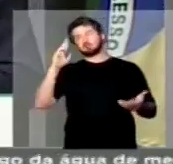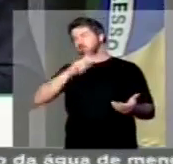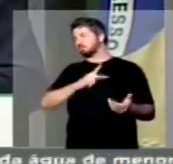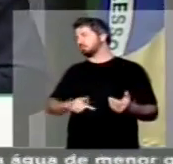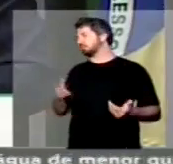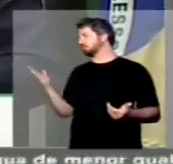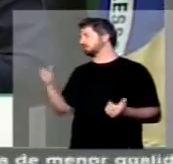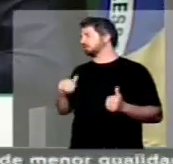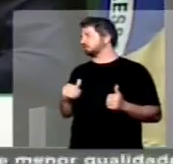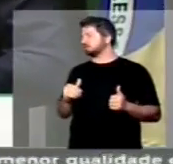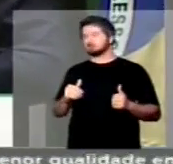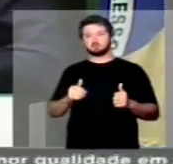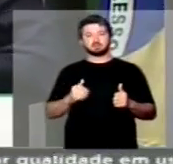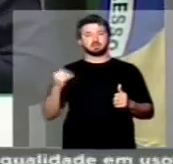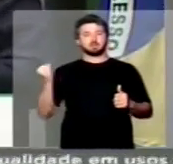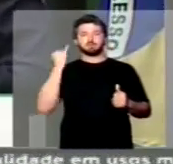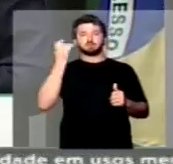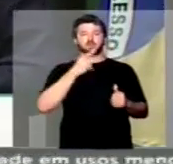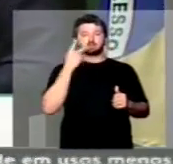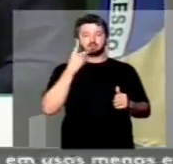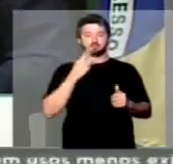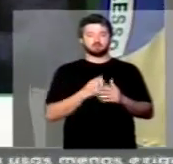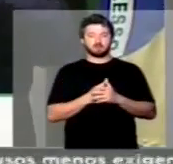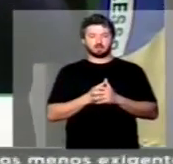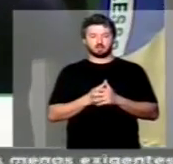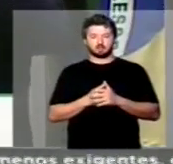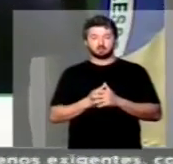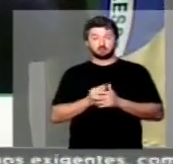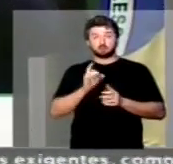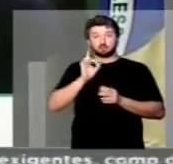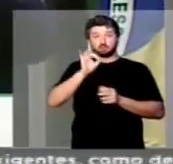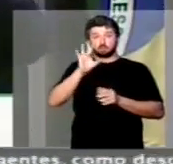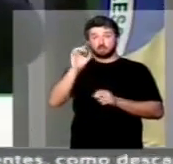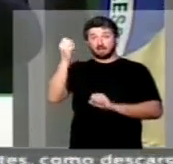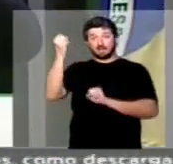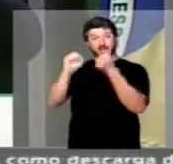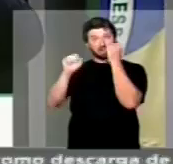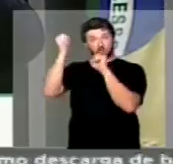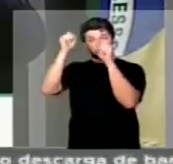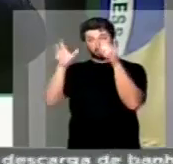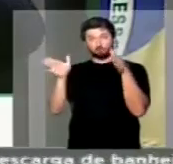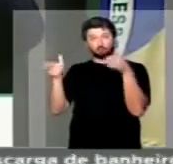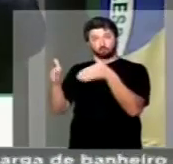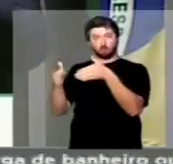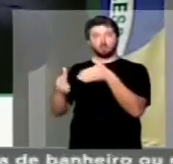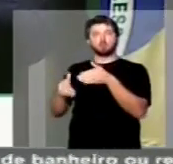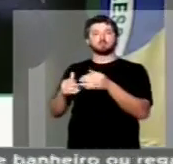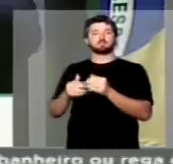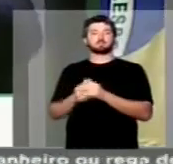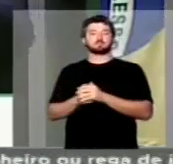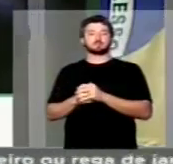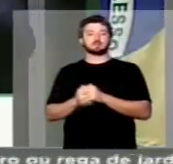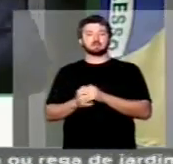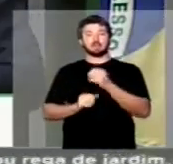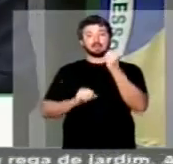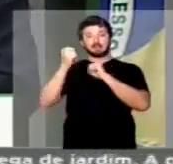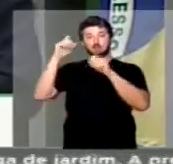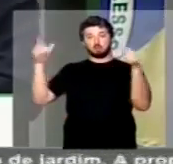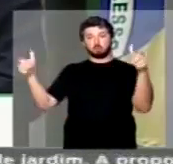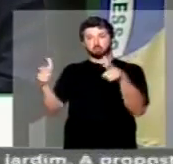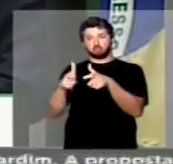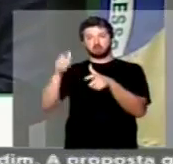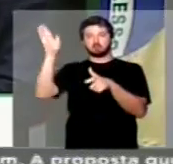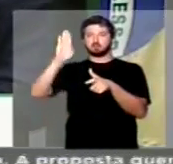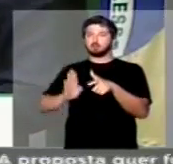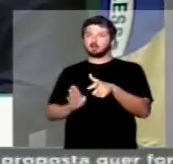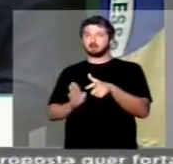presidente, é importante dizer que só no campo industrial, o processo de desindustrialização no